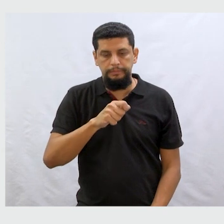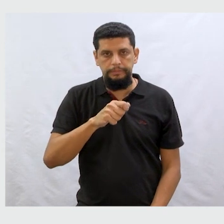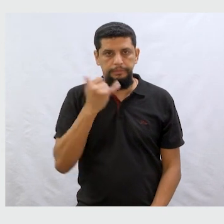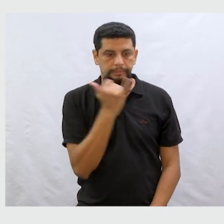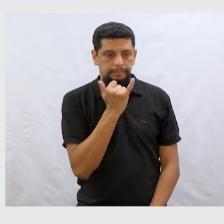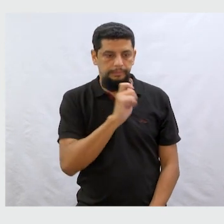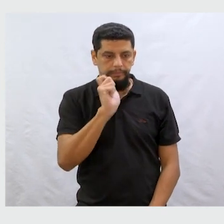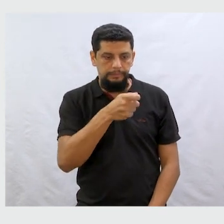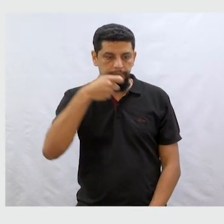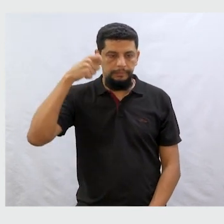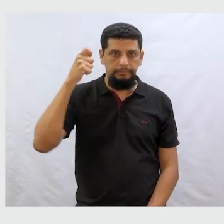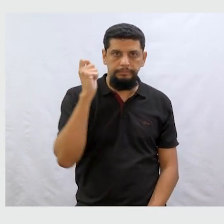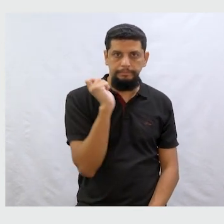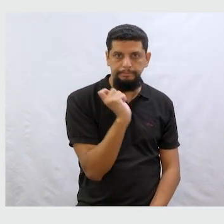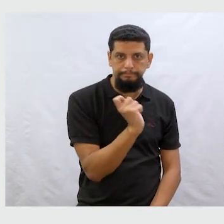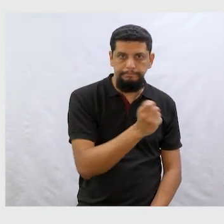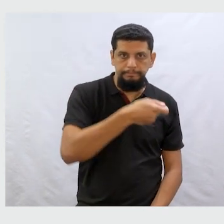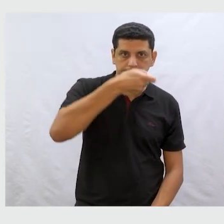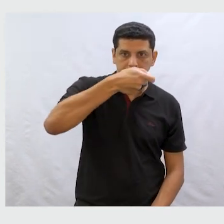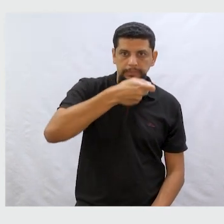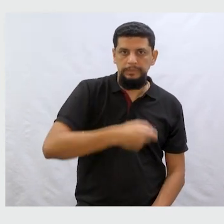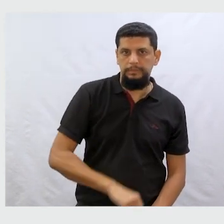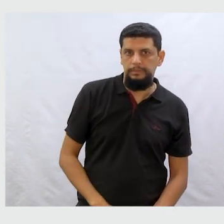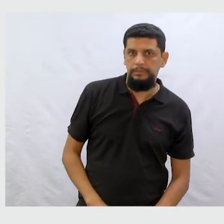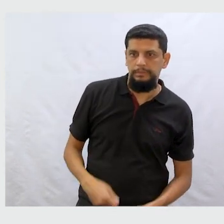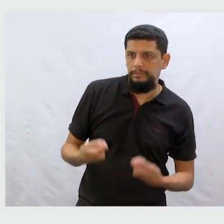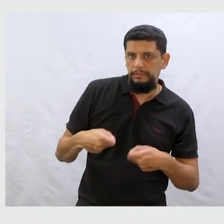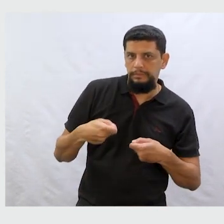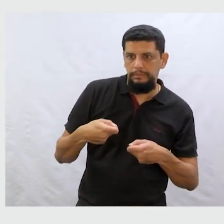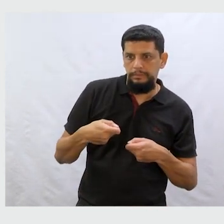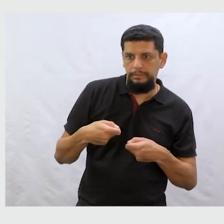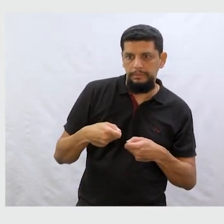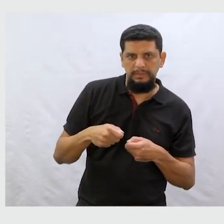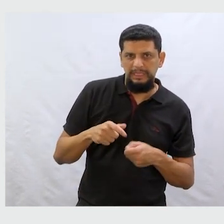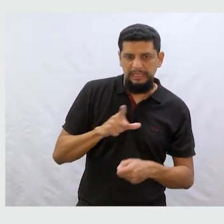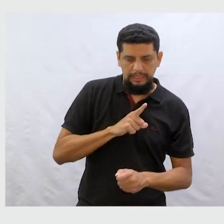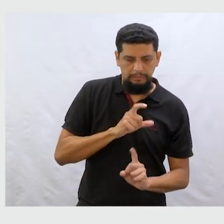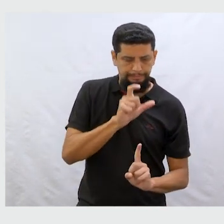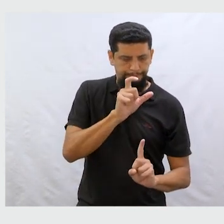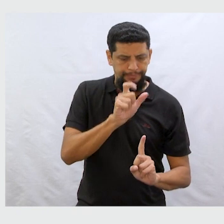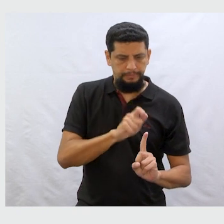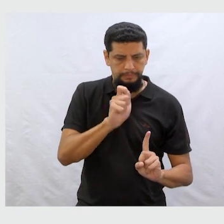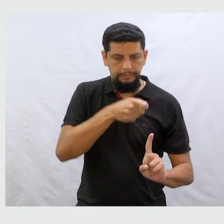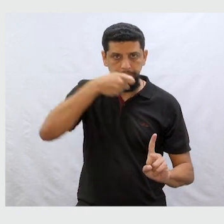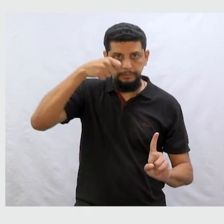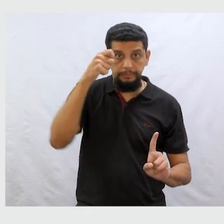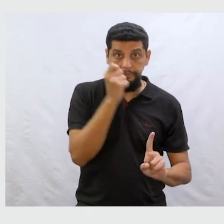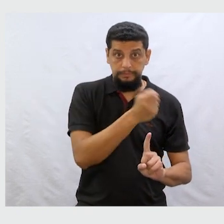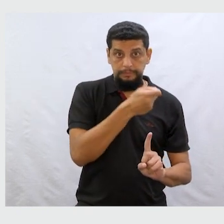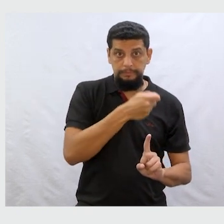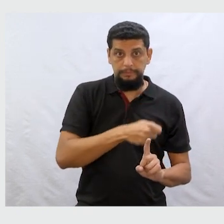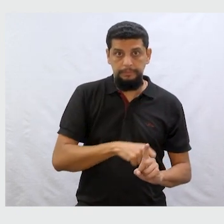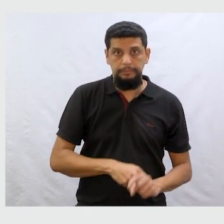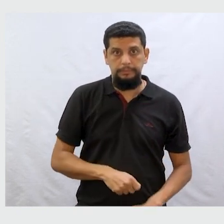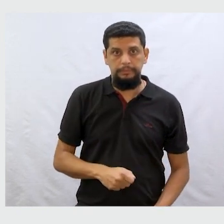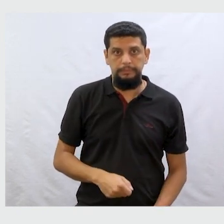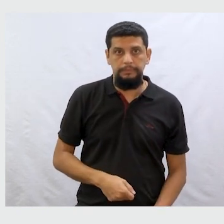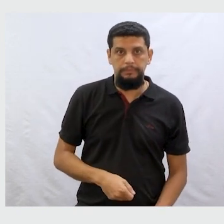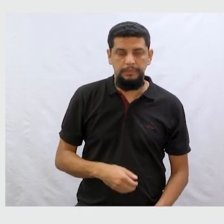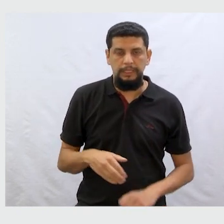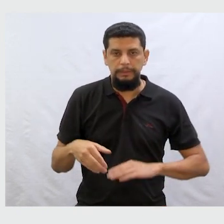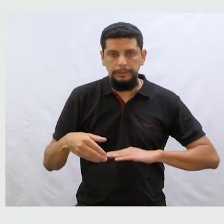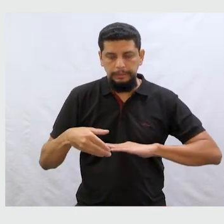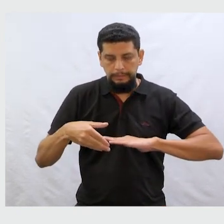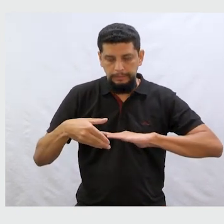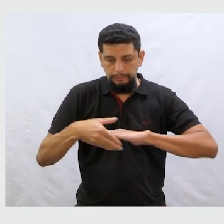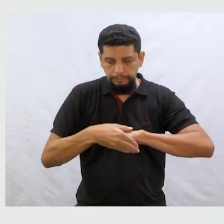fadas? Uma coisa nós sabemos com certeza. Conto de fadas não precisa ter fada. Claro, quase sempre tem. A fada madrinha da